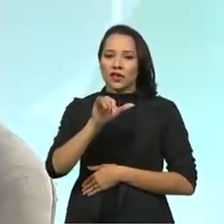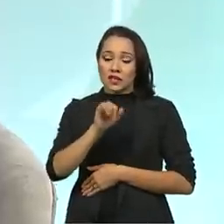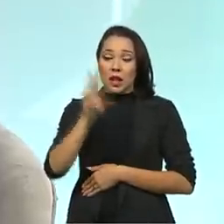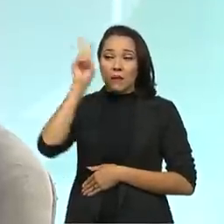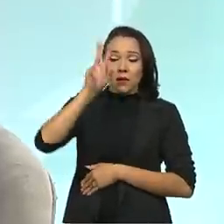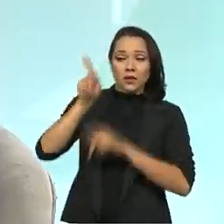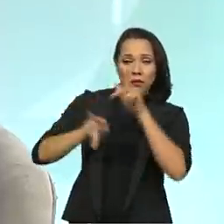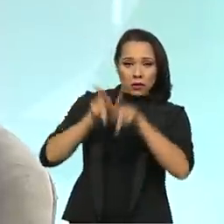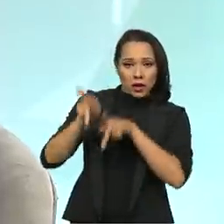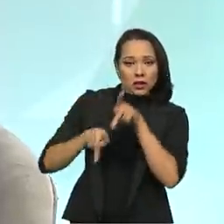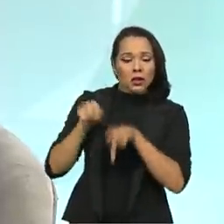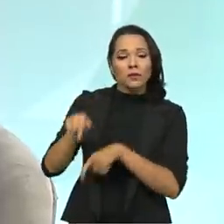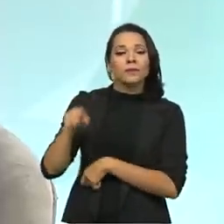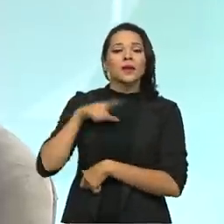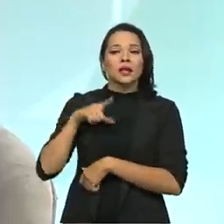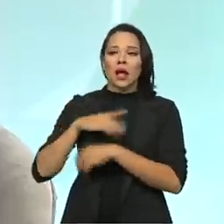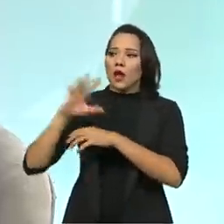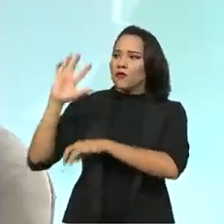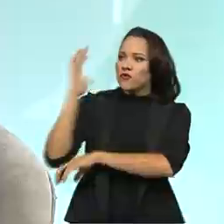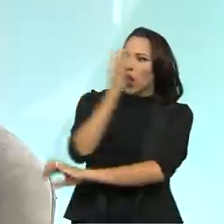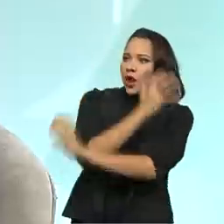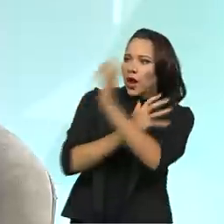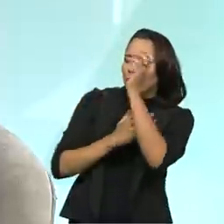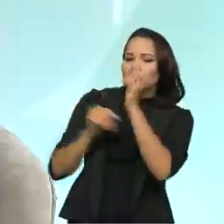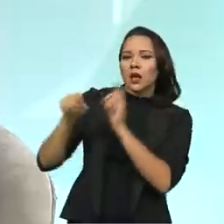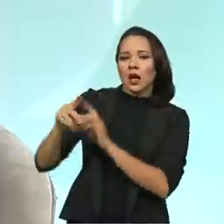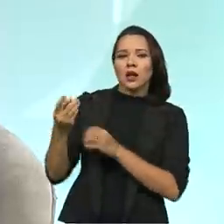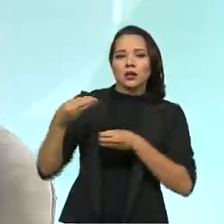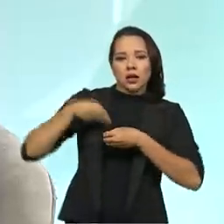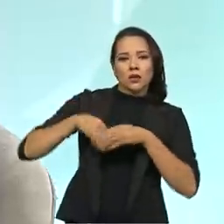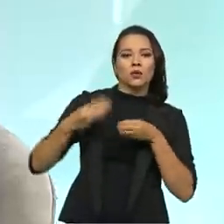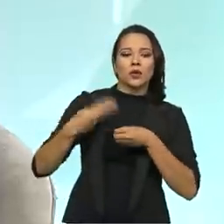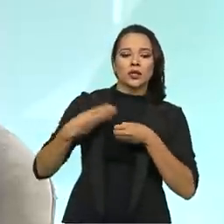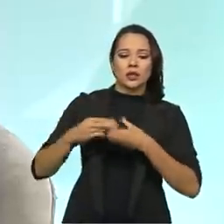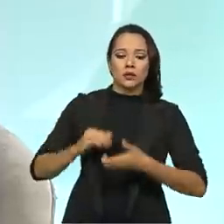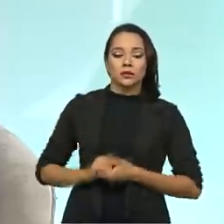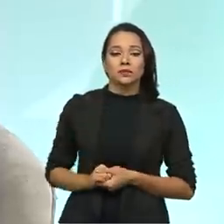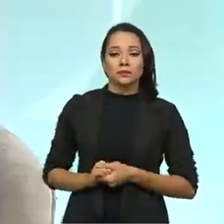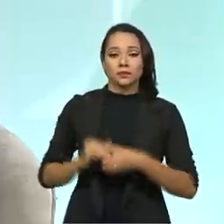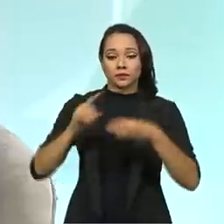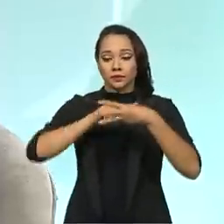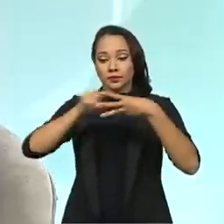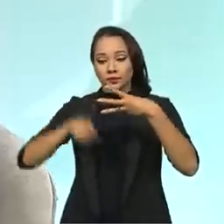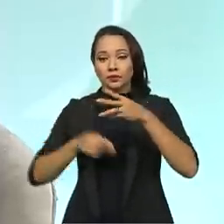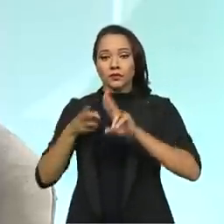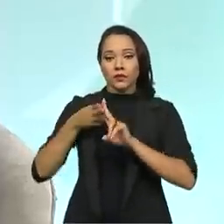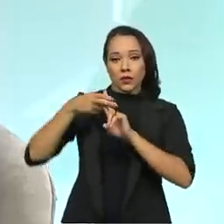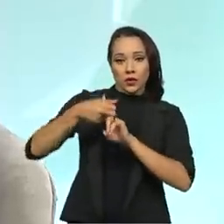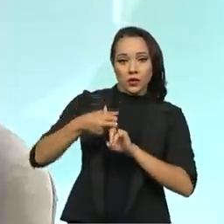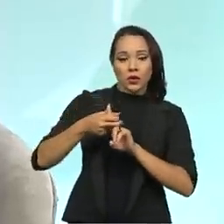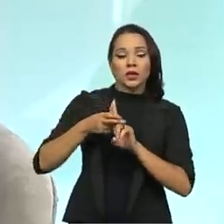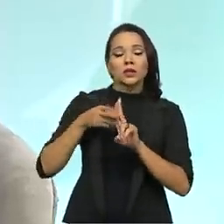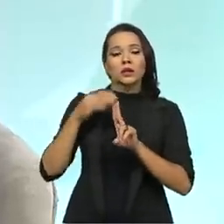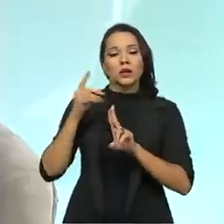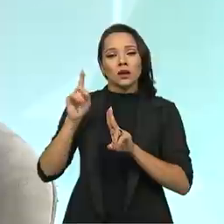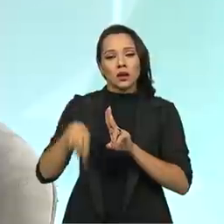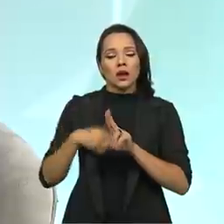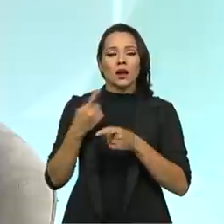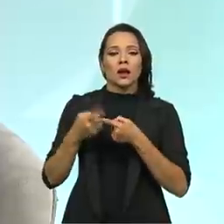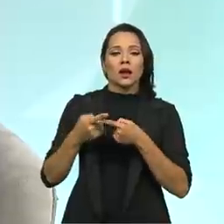populações, embora estejam na floresta, elas fazem parte do município. E o tripartite do SUS, a tripartite do SUS, ou seja,